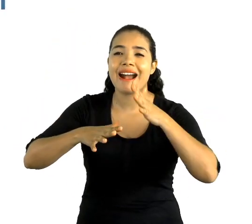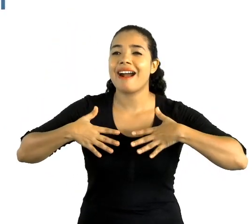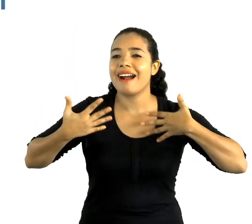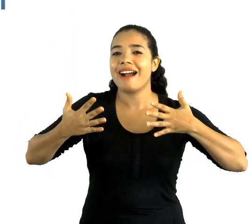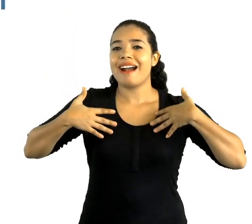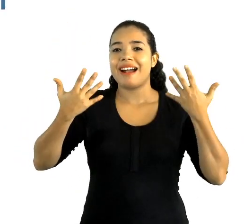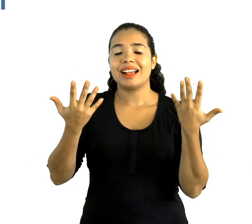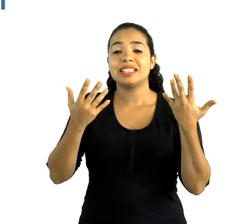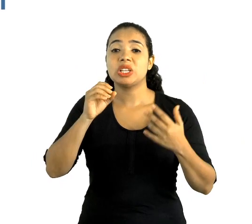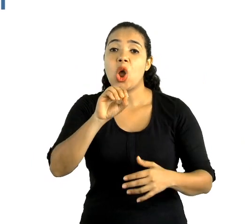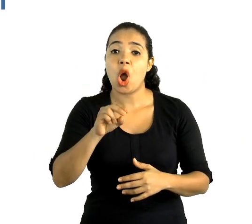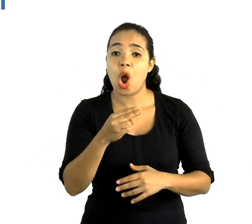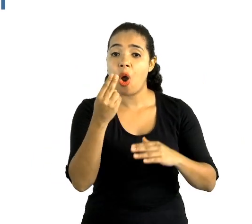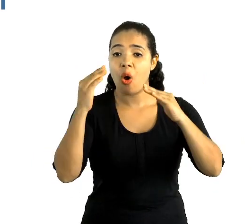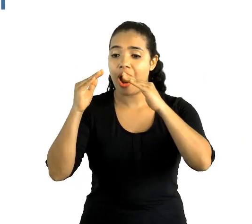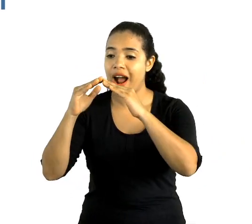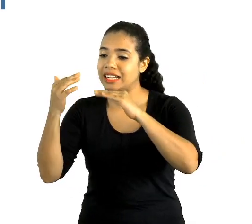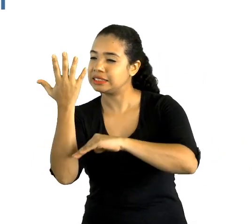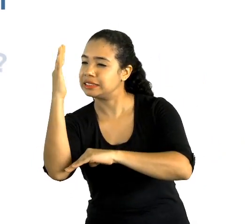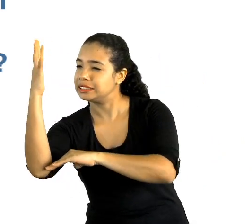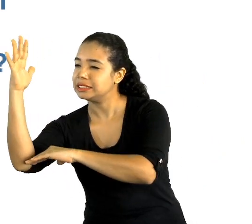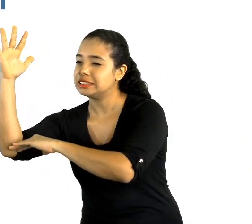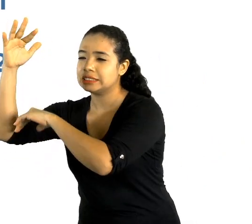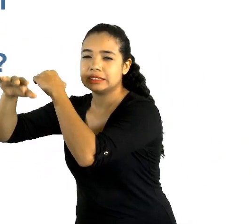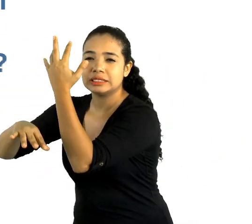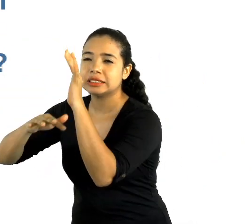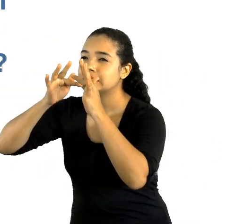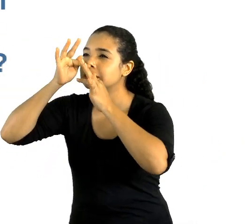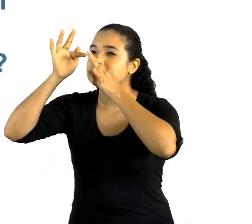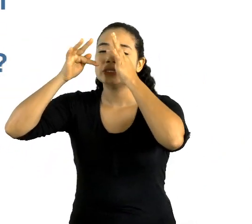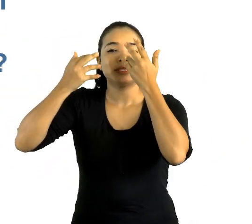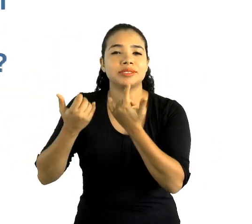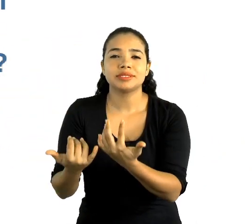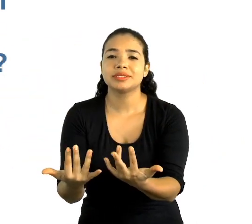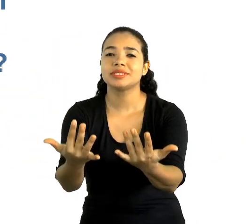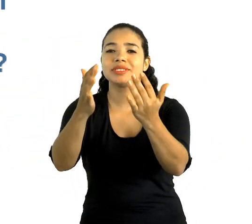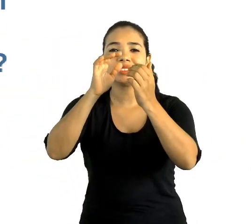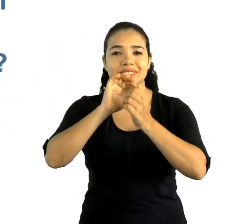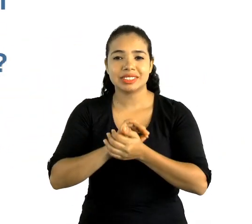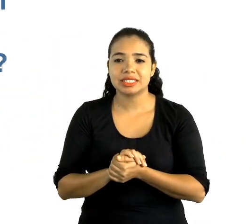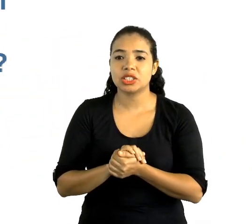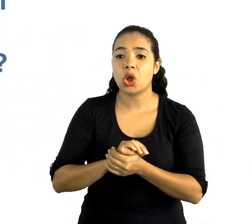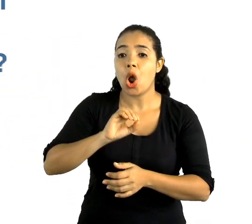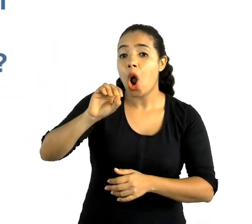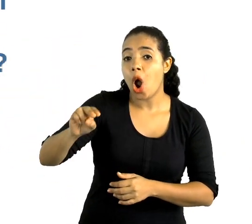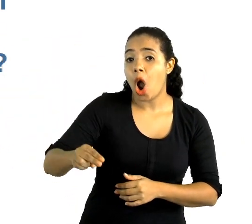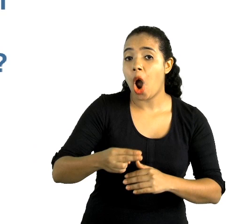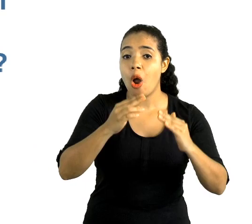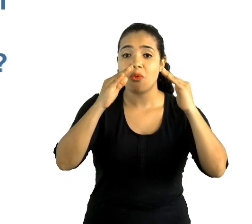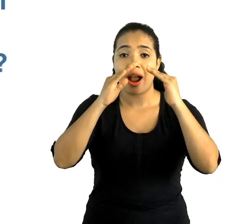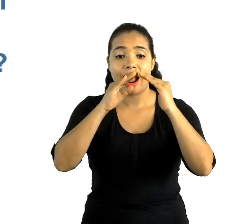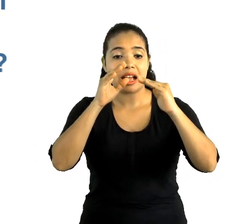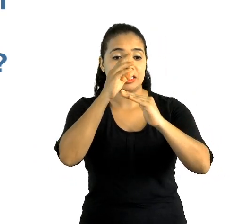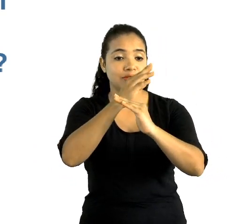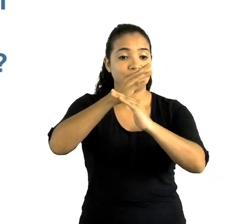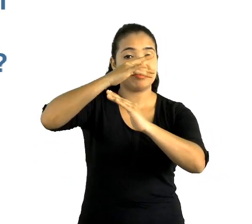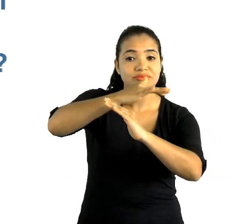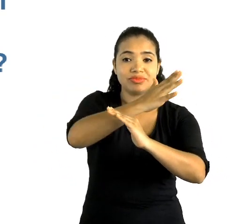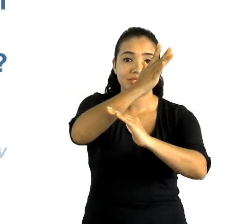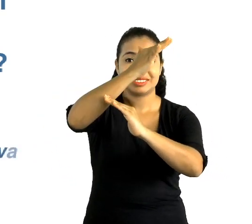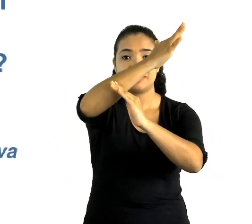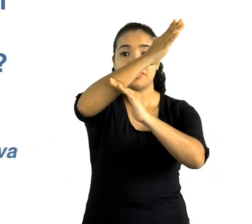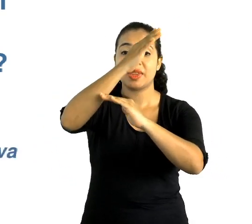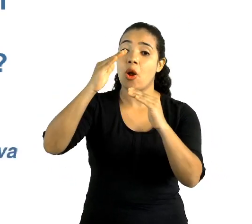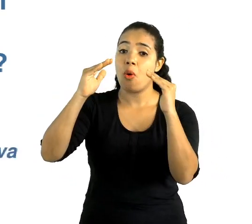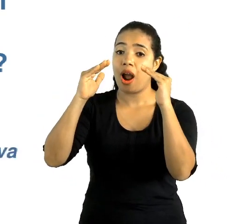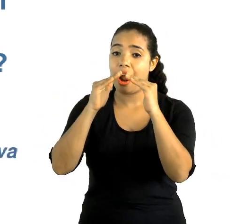jardim no quintal? Uma casa antiga, com lareira e chaminé? Uma casa de pau a pique?